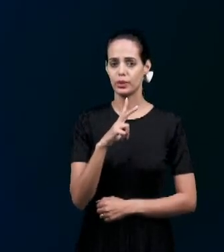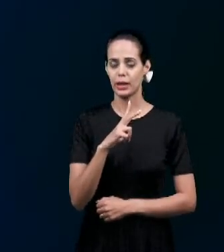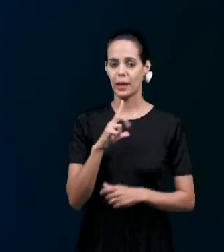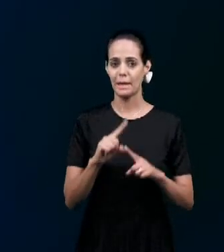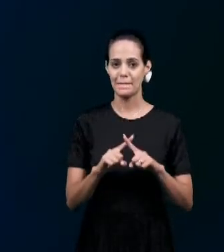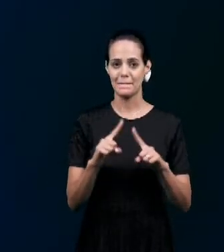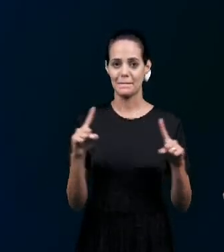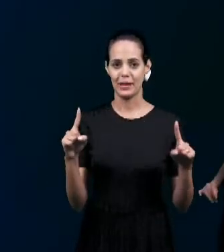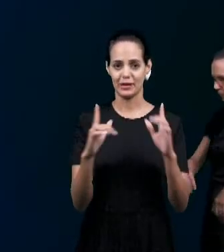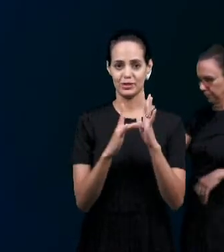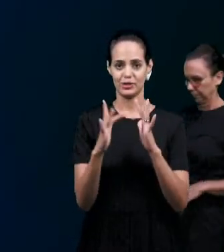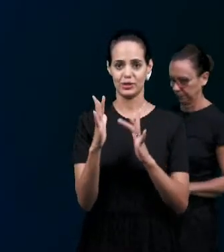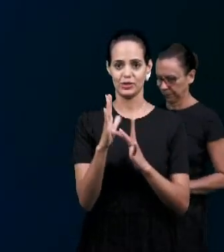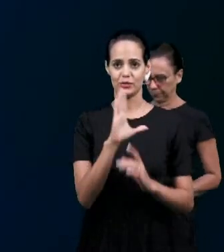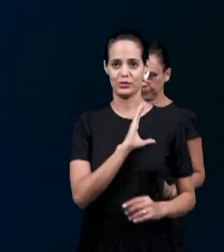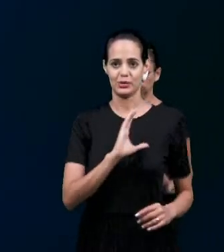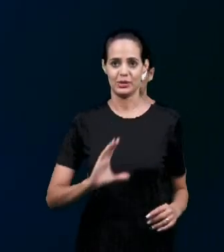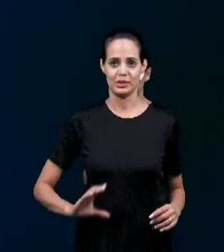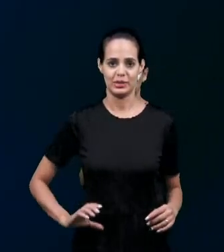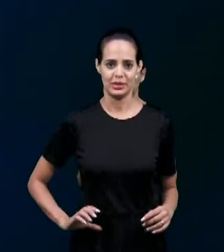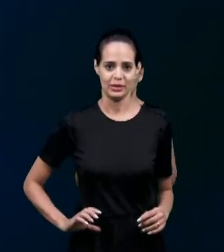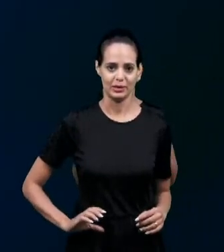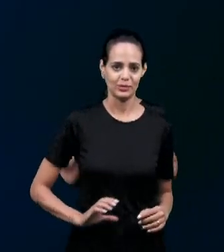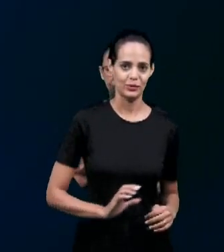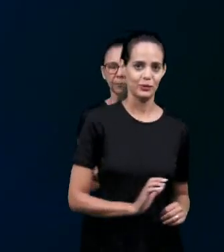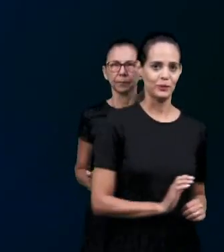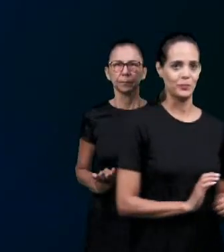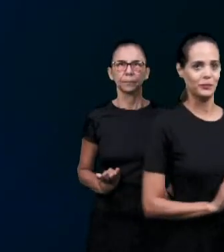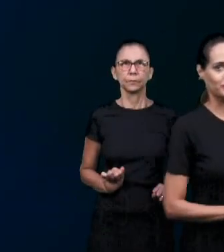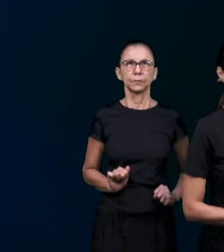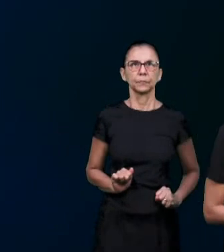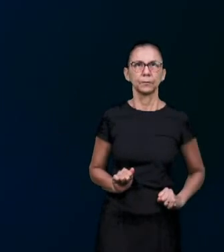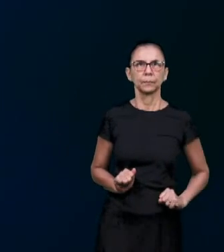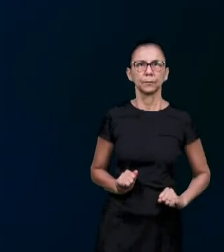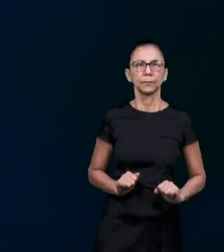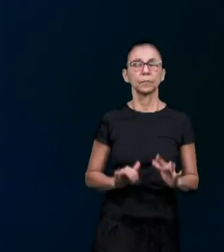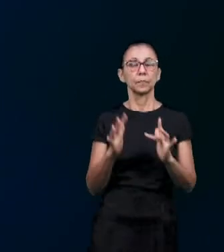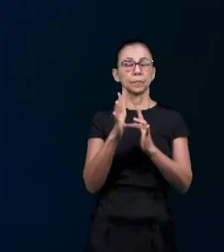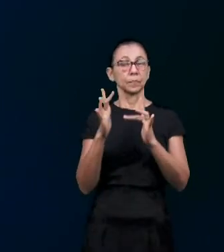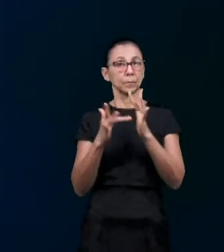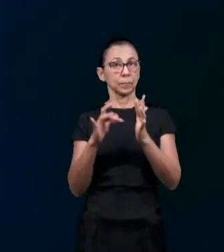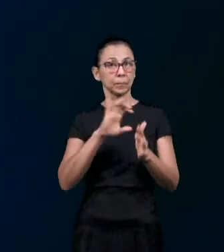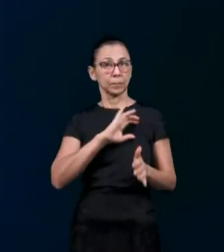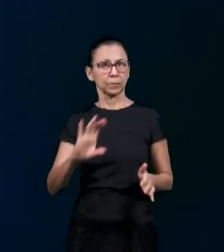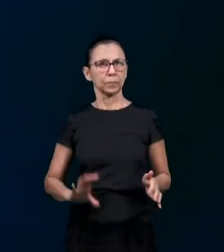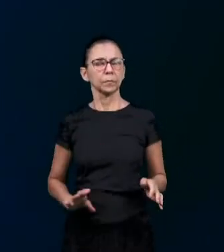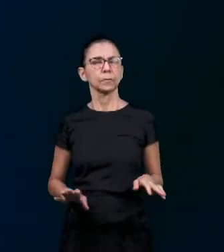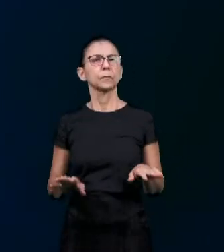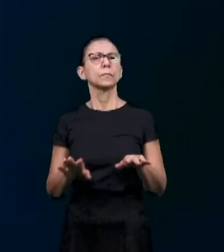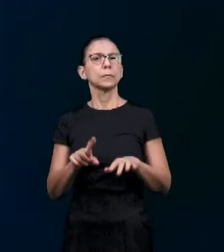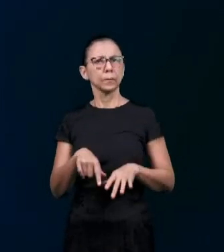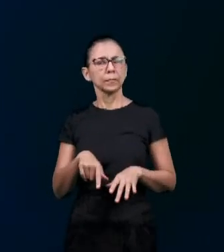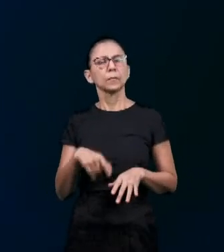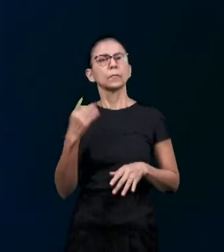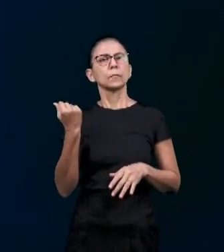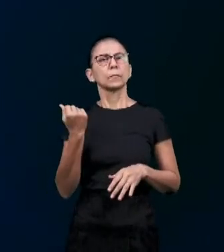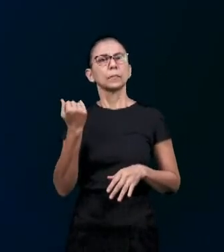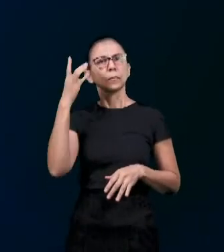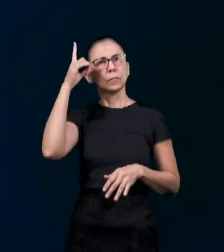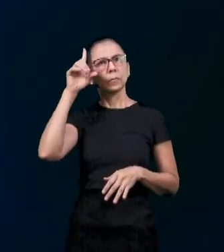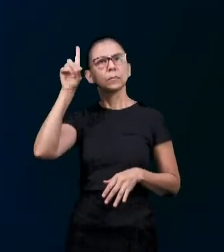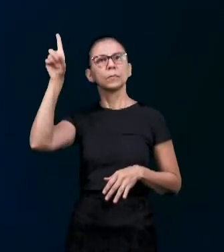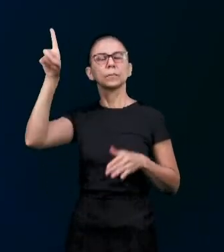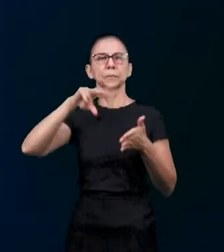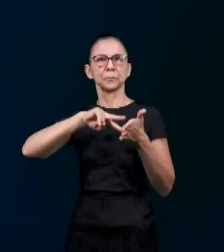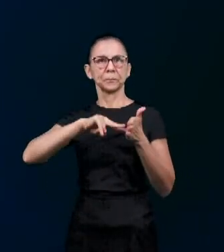Jesus Cristo Porém não deixa de ser o dia Mas também Como todos os outros elementos Aqui presentes E